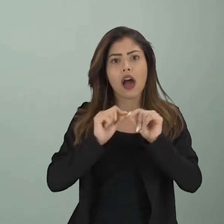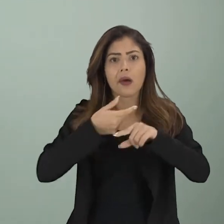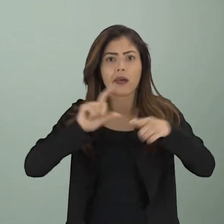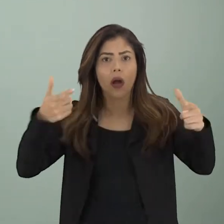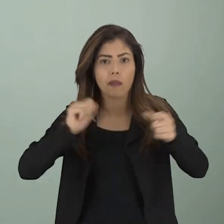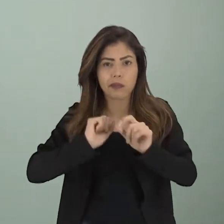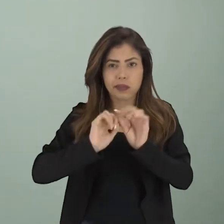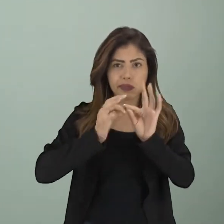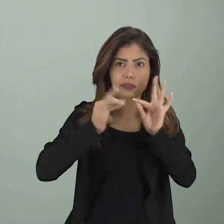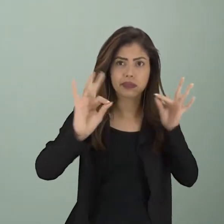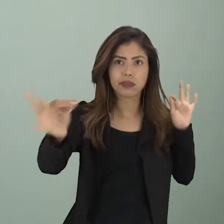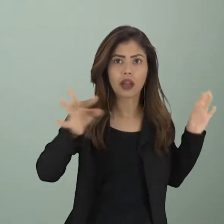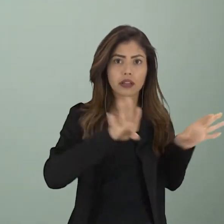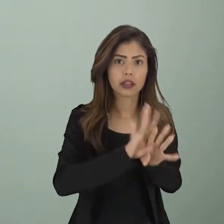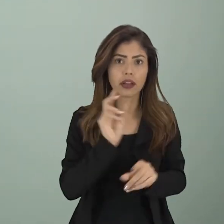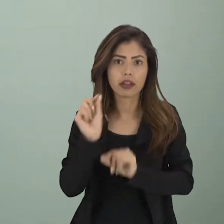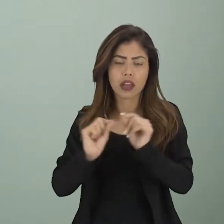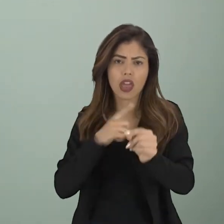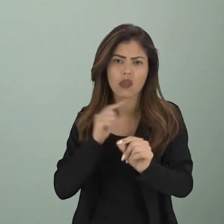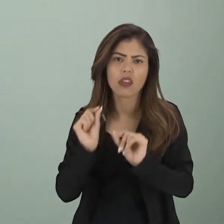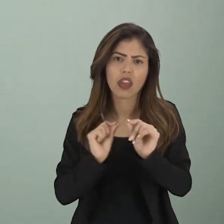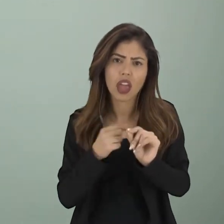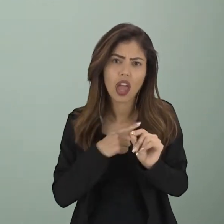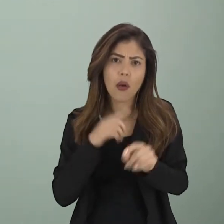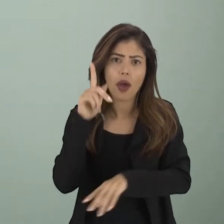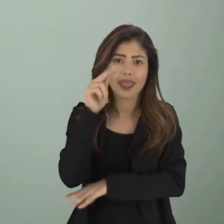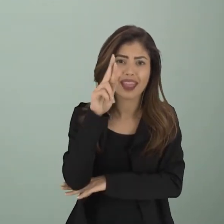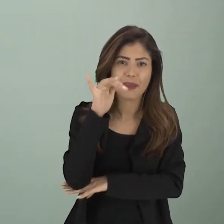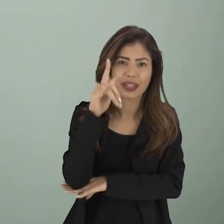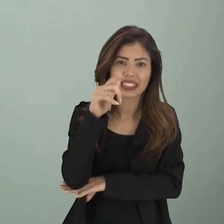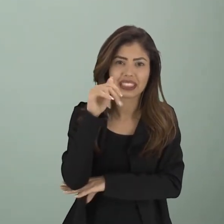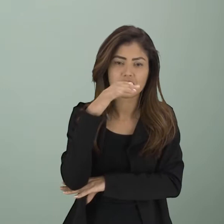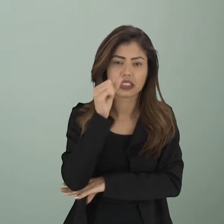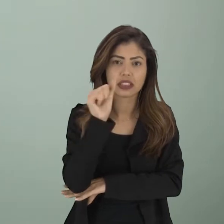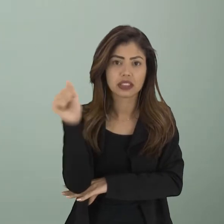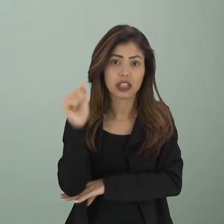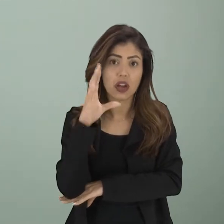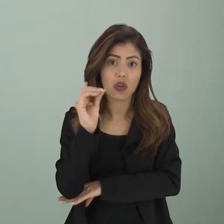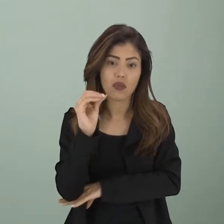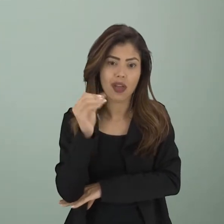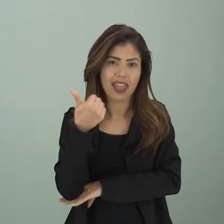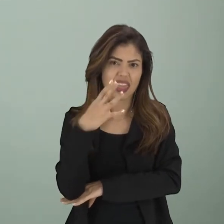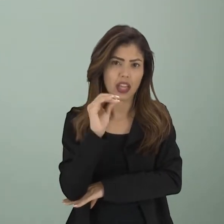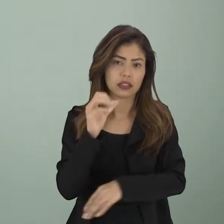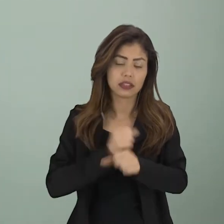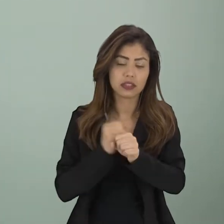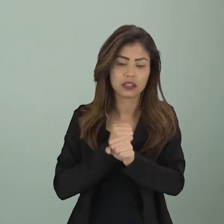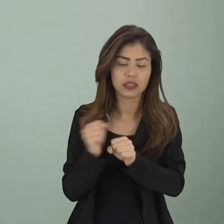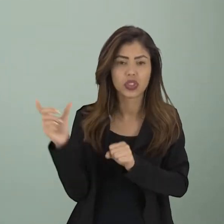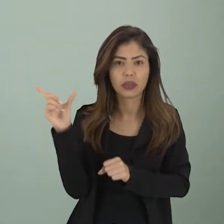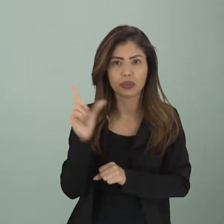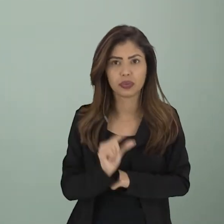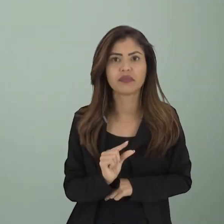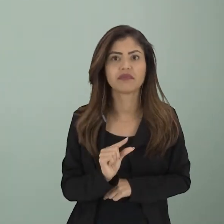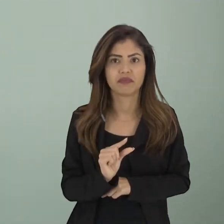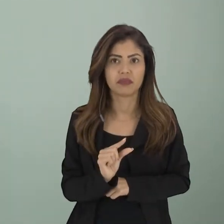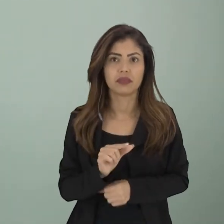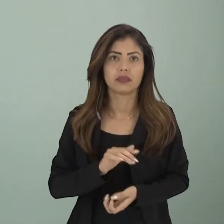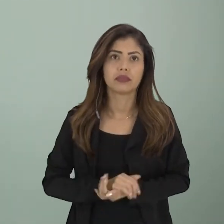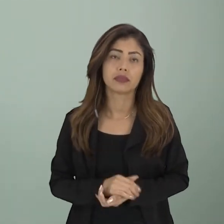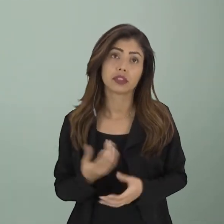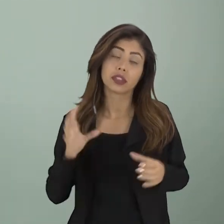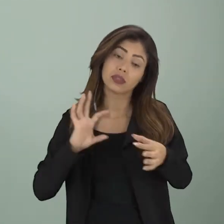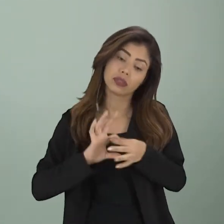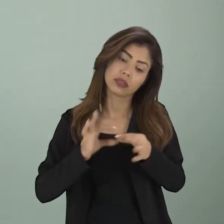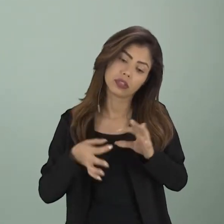ela é prolongada. E, nesse caso, a gente tem aí uma depressão econômica de quase 10 anos. Dentro desse